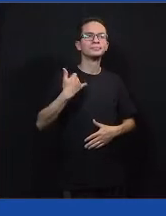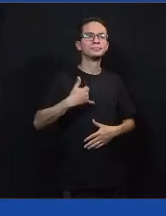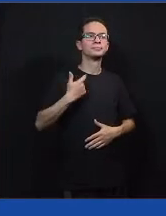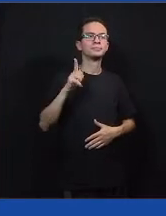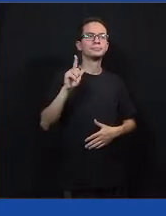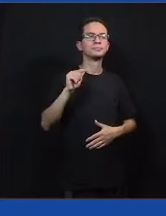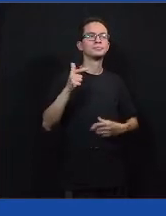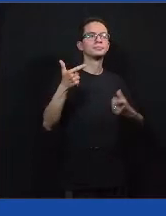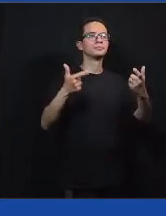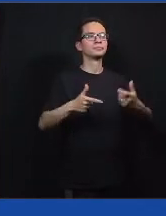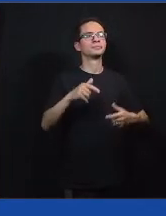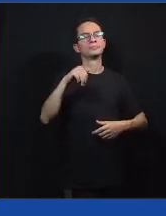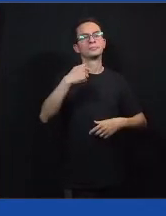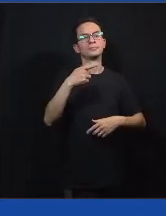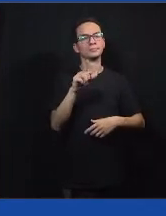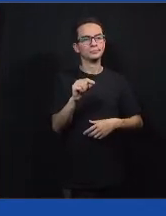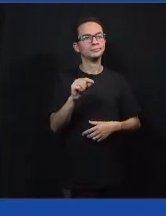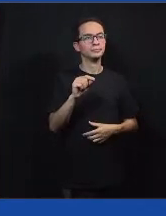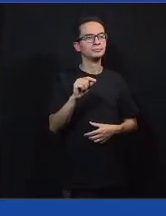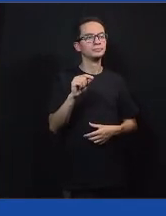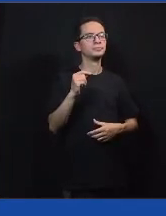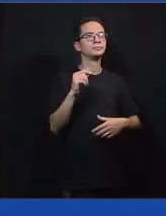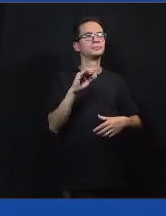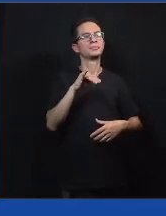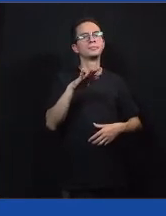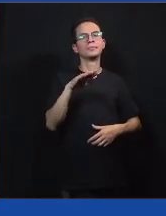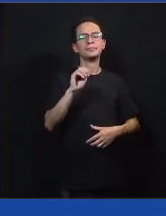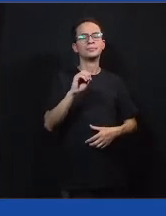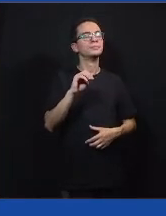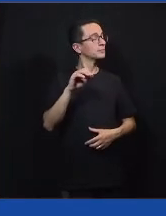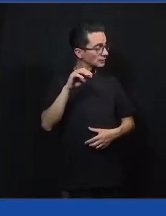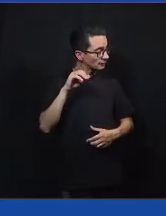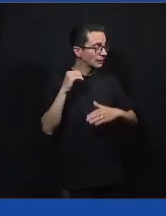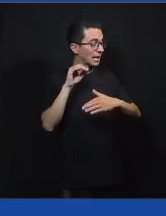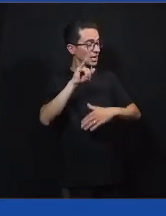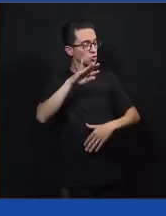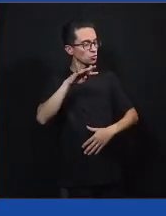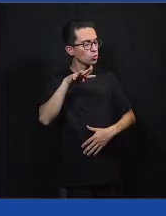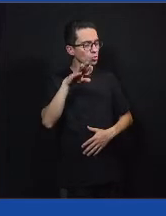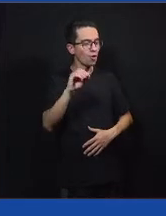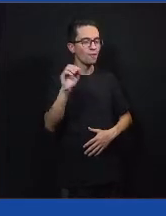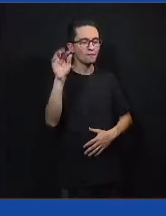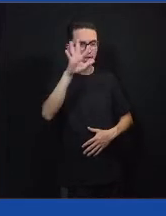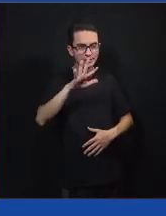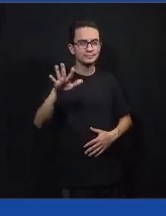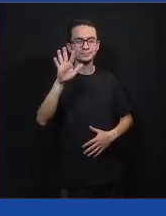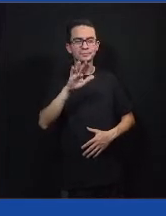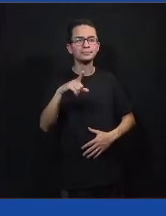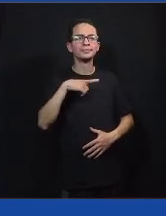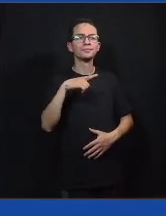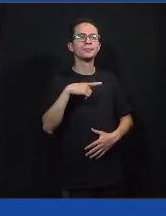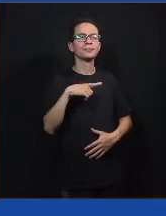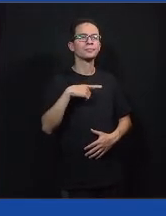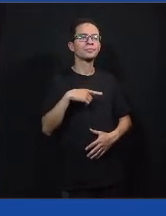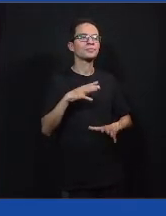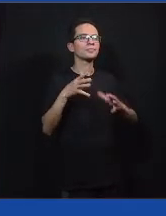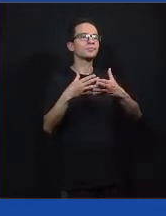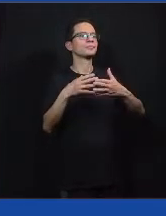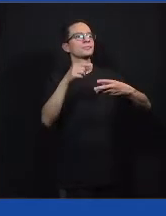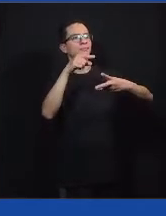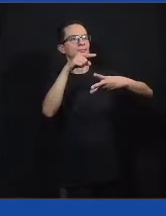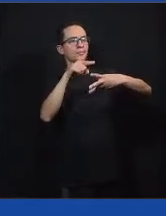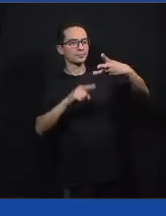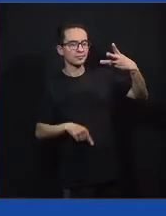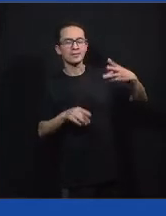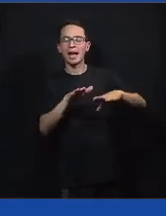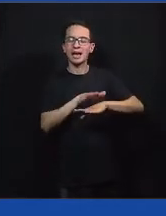Matão. Estudo no Instituto Federal aqui no campus mesmo. E fiz parte do Qual a sua responsa dos três grupos. E é